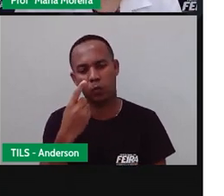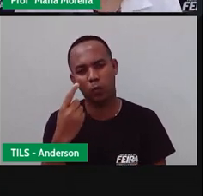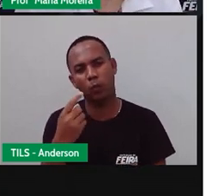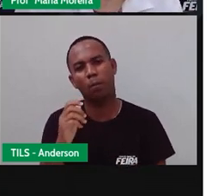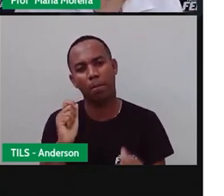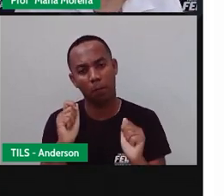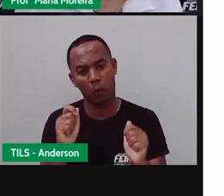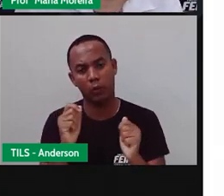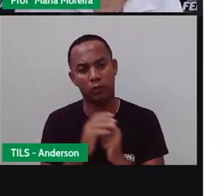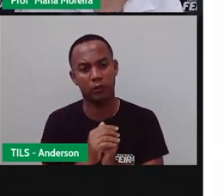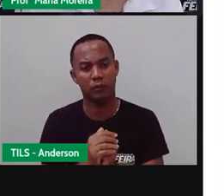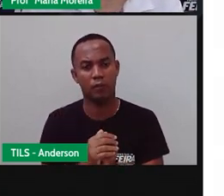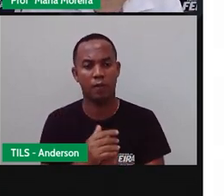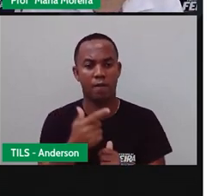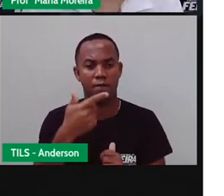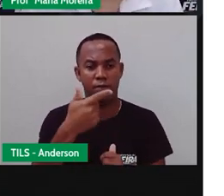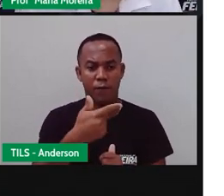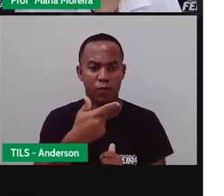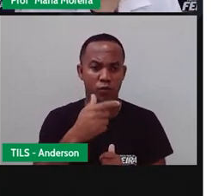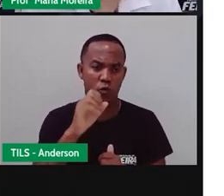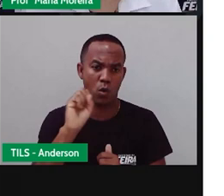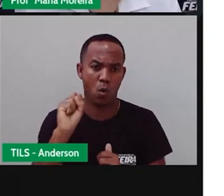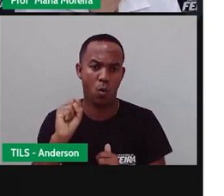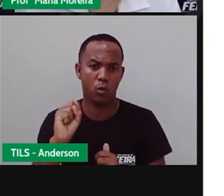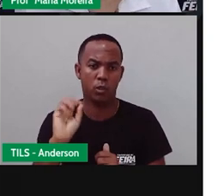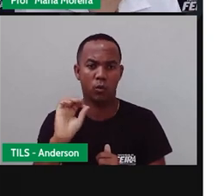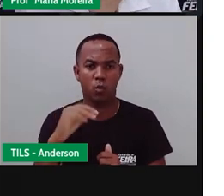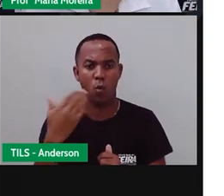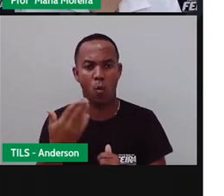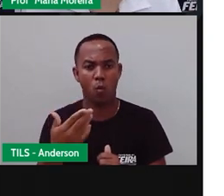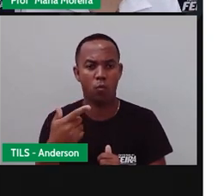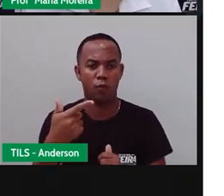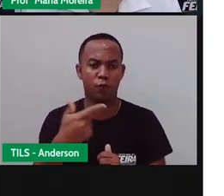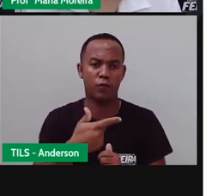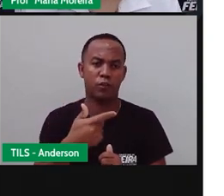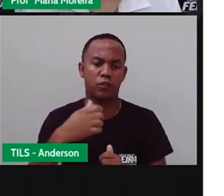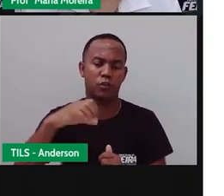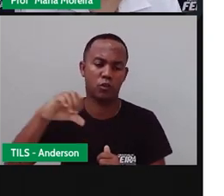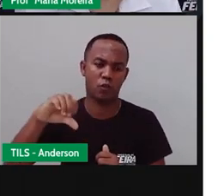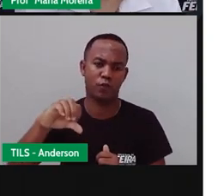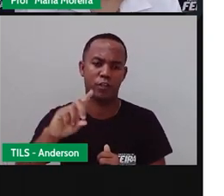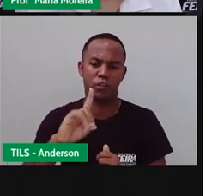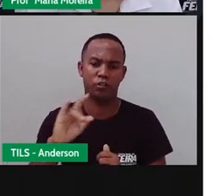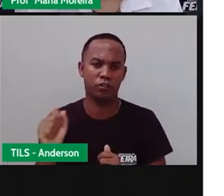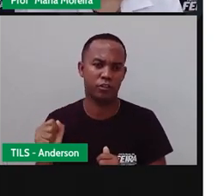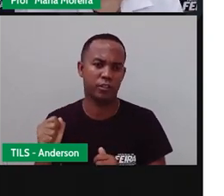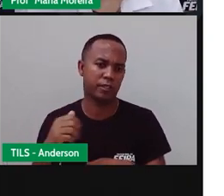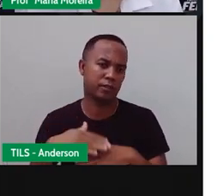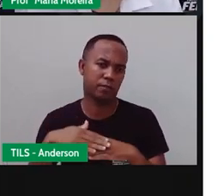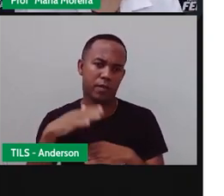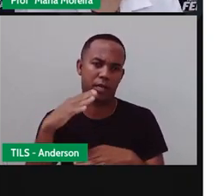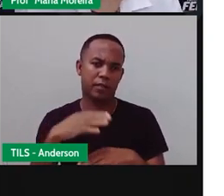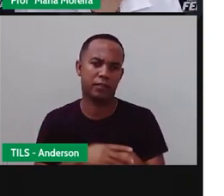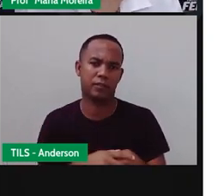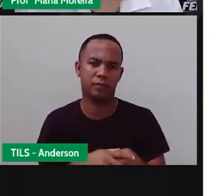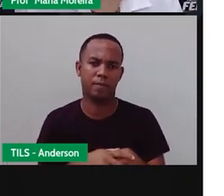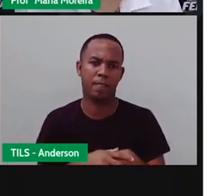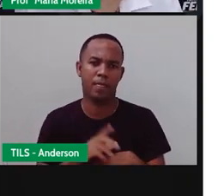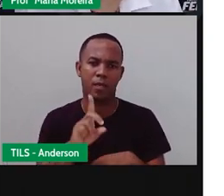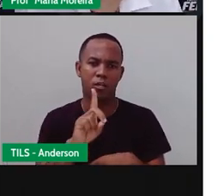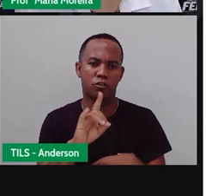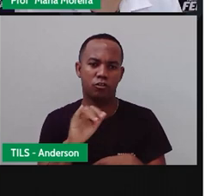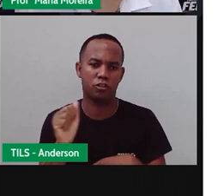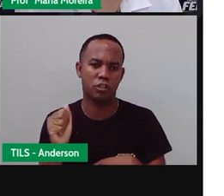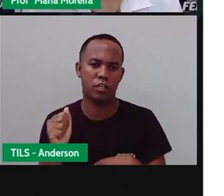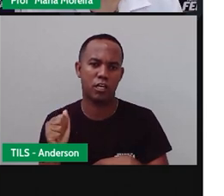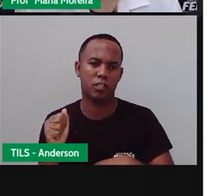Que pode ter 28 ou 29 dias, depende do ano. O dia, ele vai